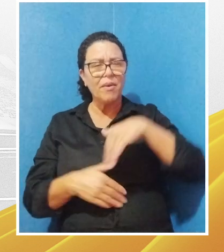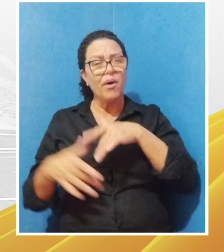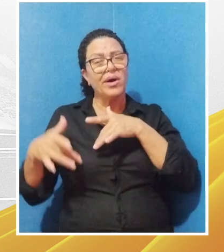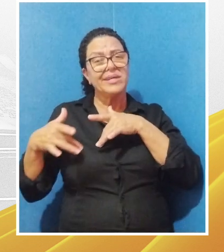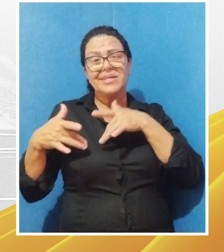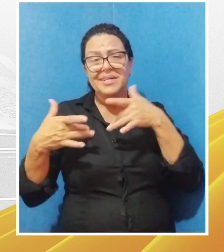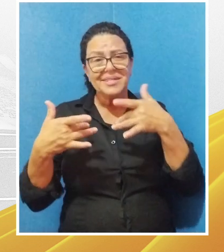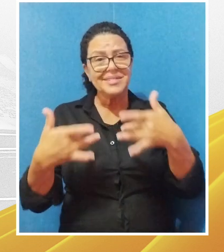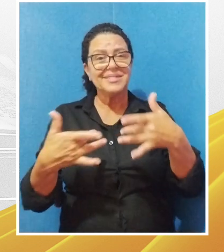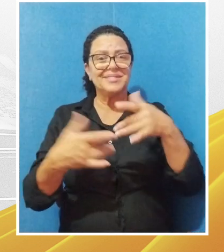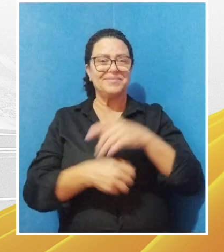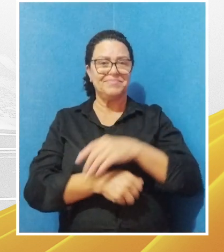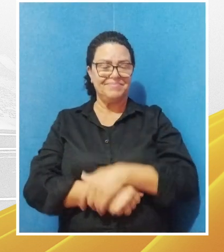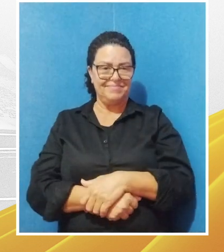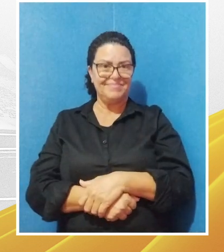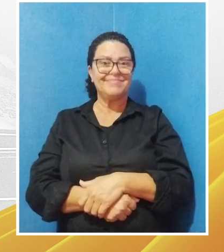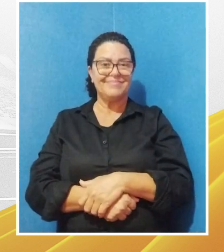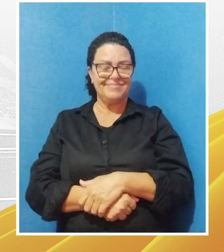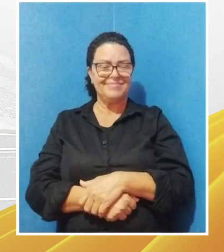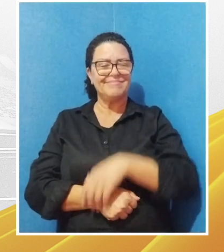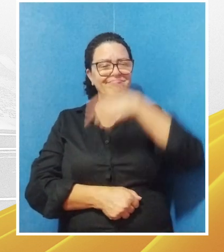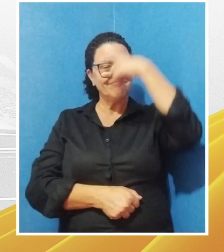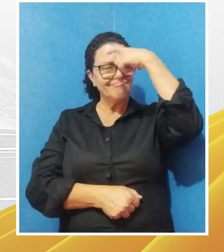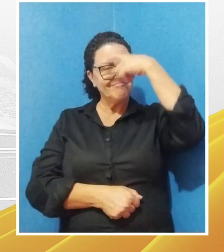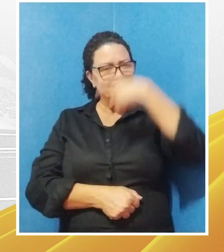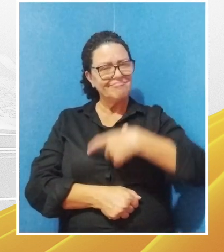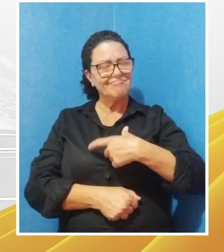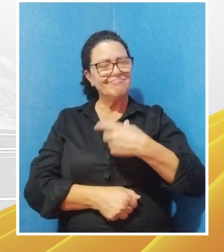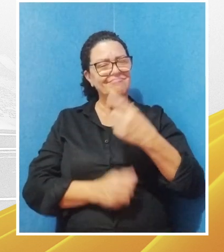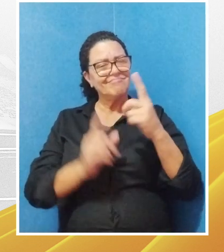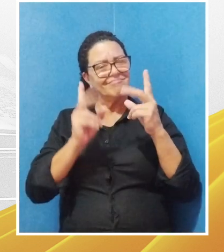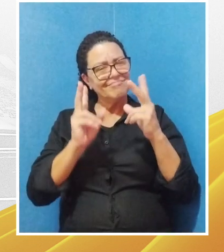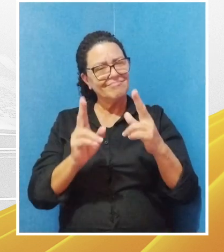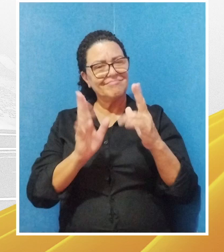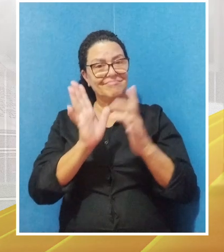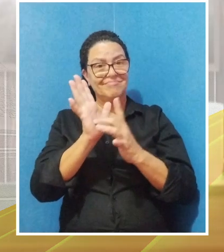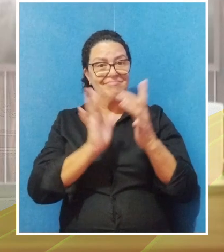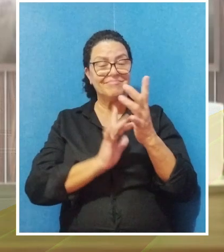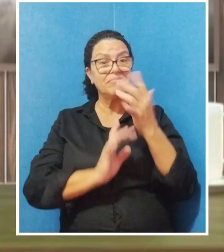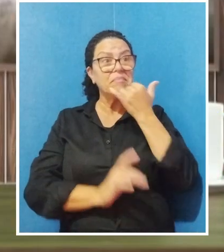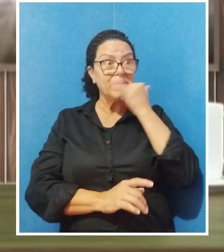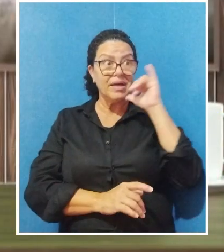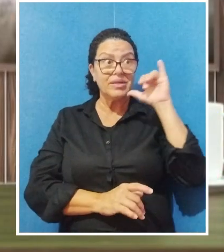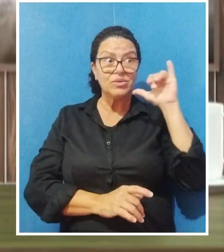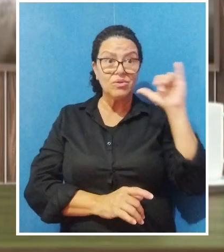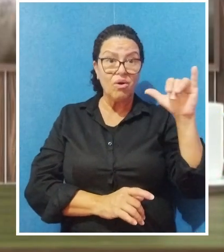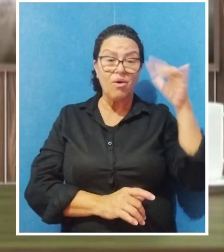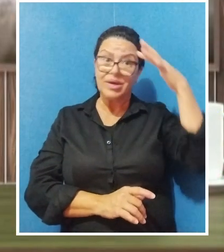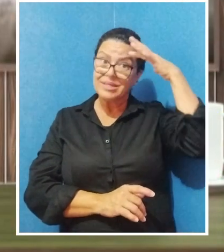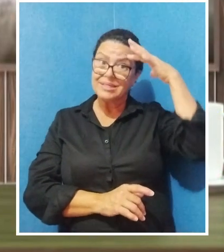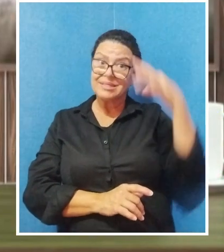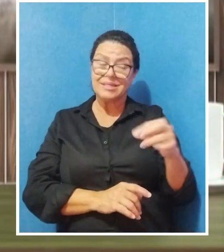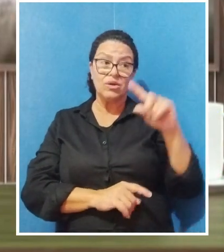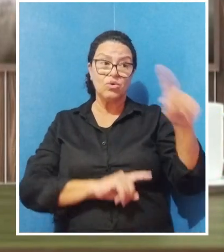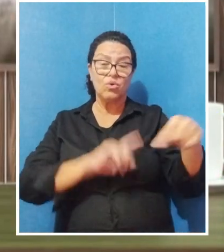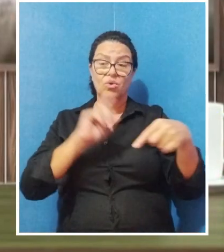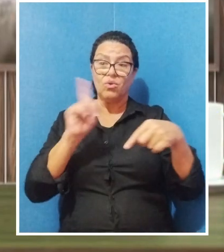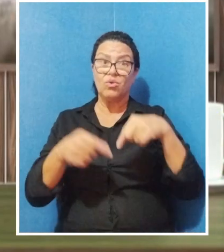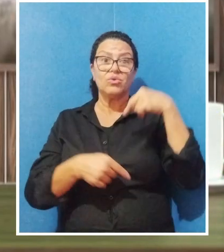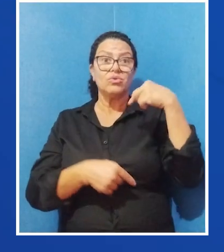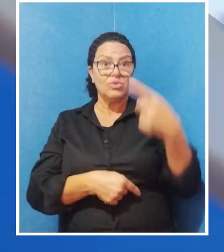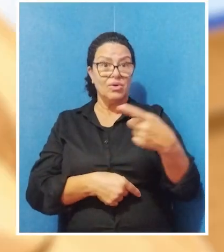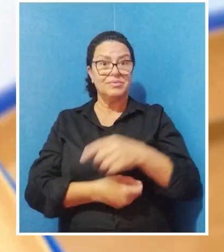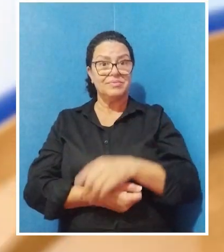Humildade significa ser considerado como Cristo, perdoando e compreendendo os seus